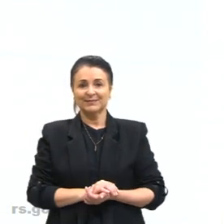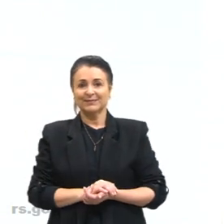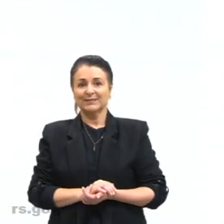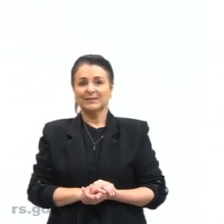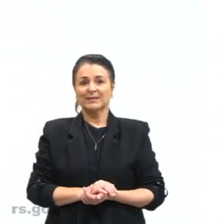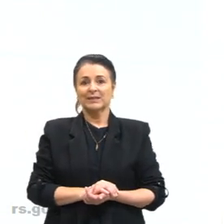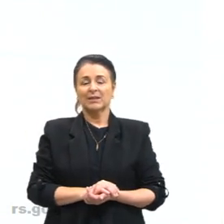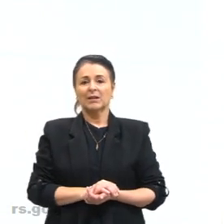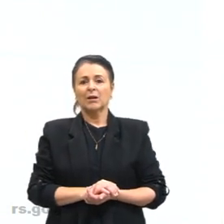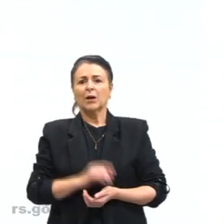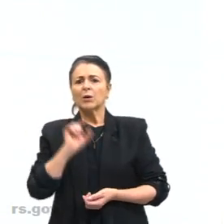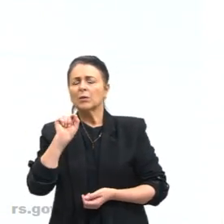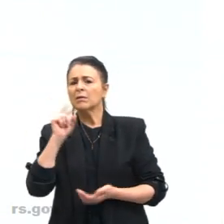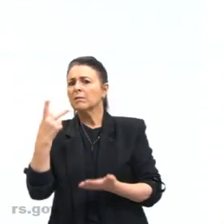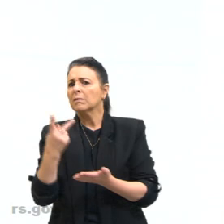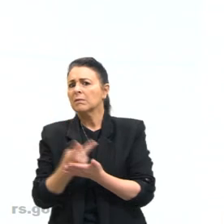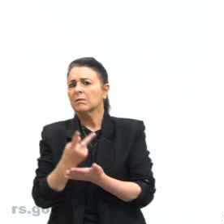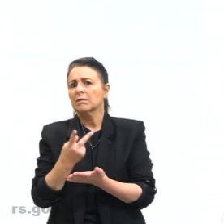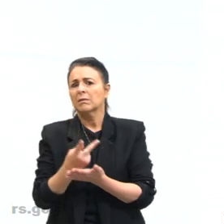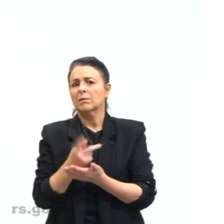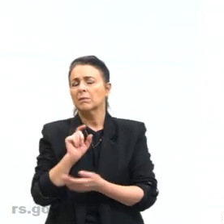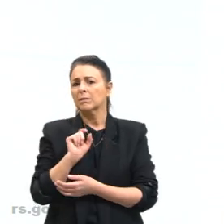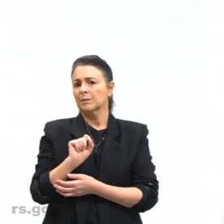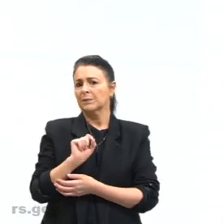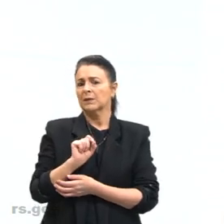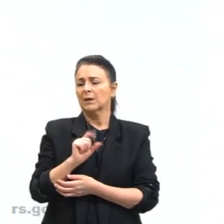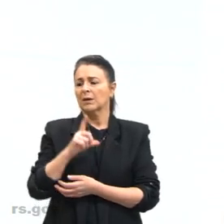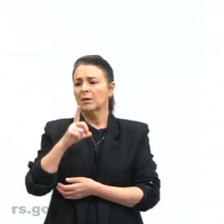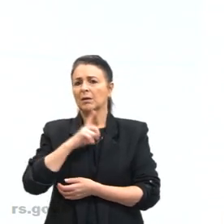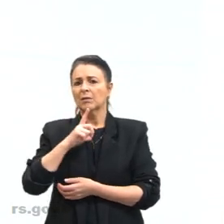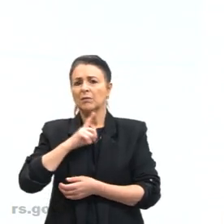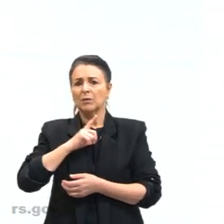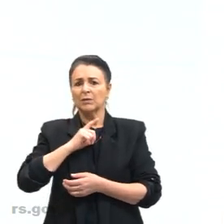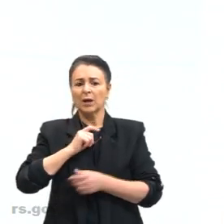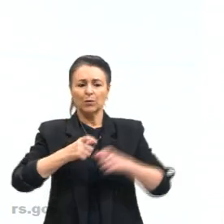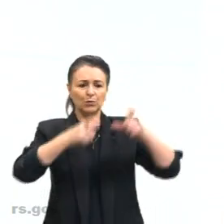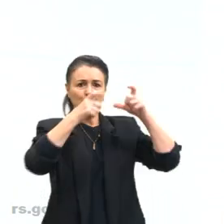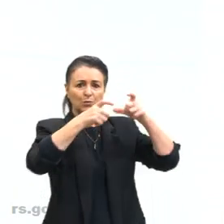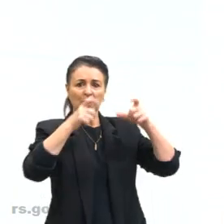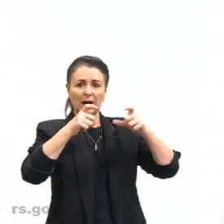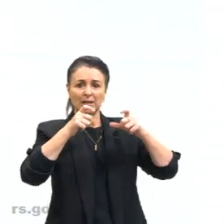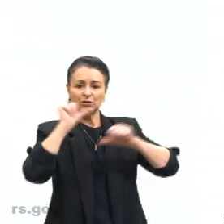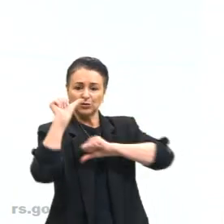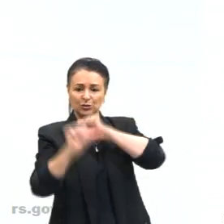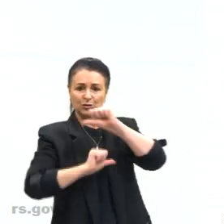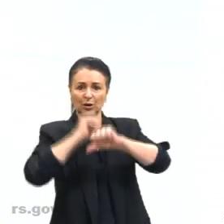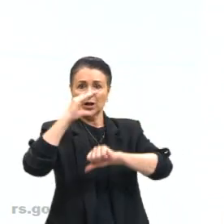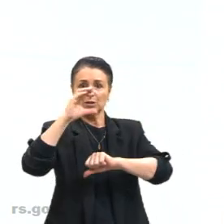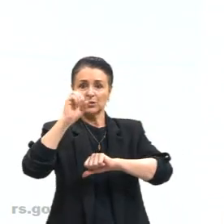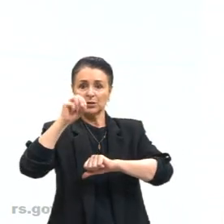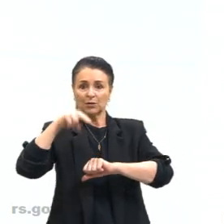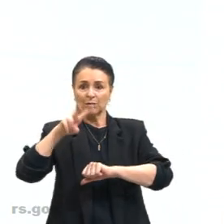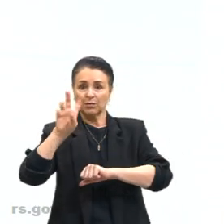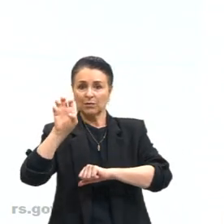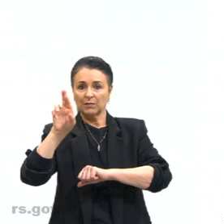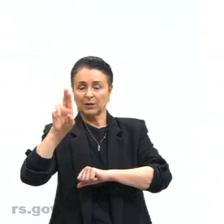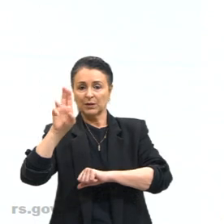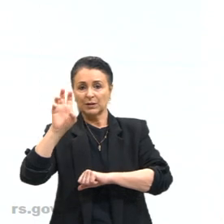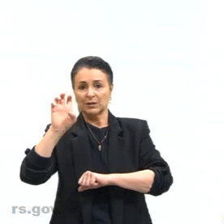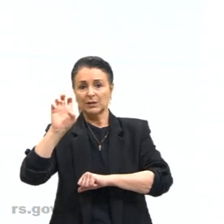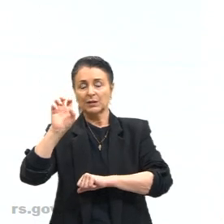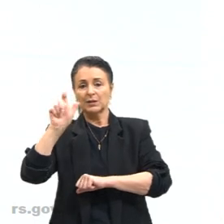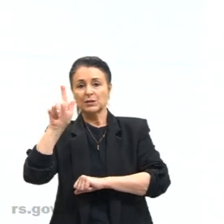E aí o que que vai acontecer? Justamente nós vamos ter as zonas de convergência, então nós temos quatro grandes zonas de convergência, né,